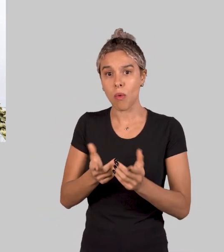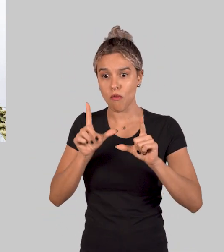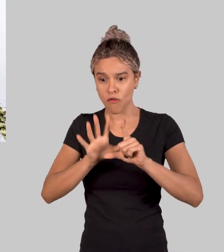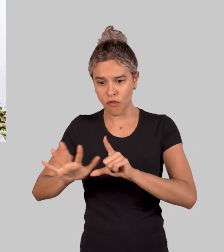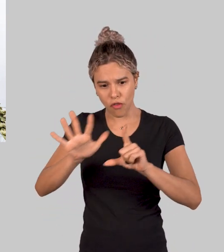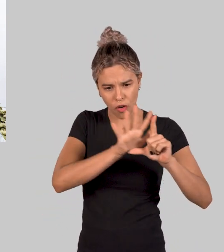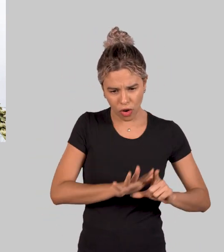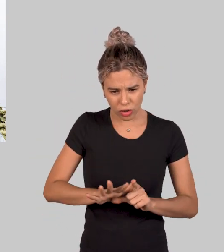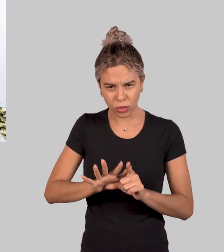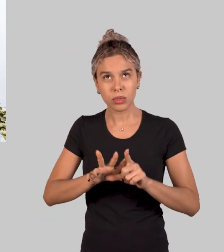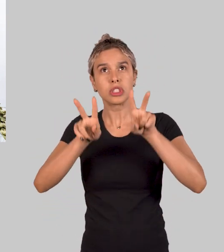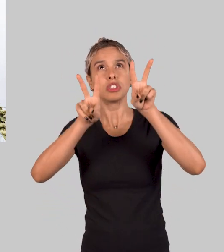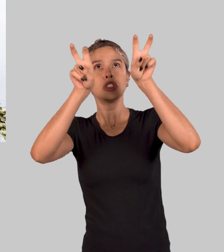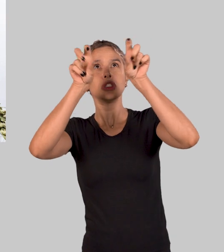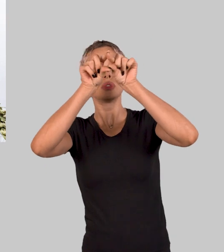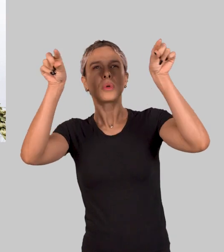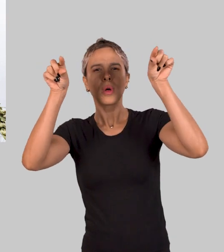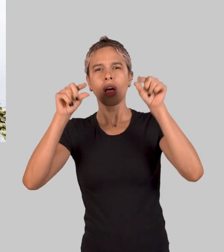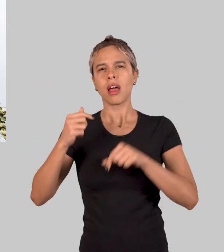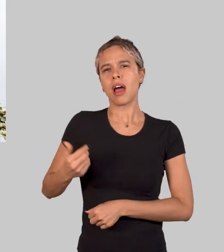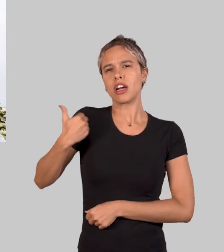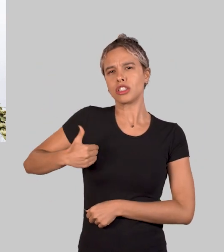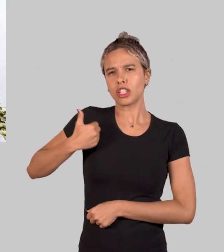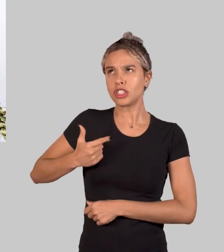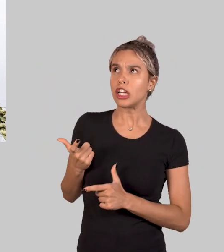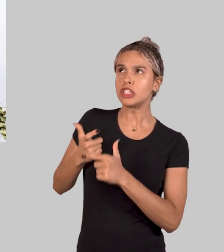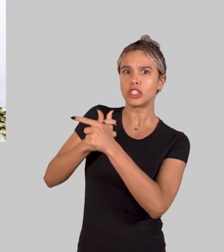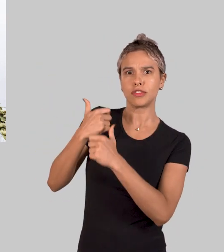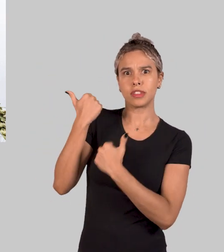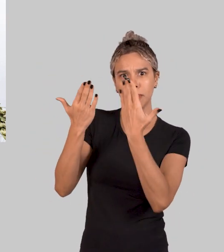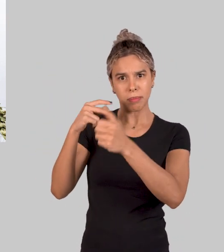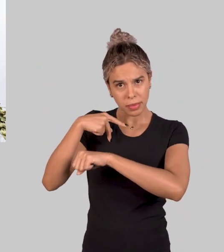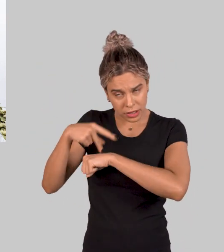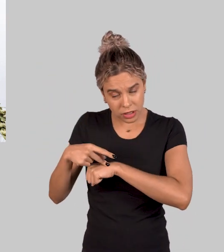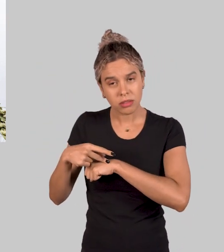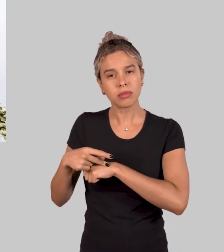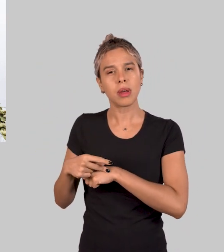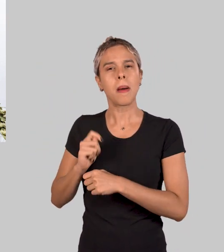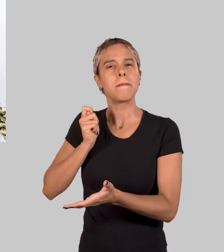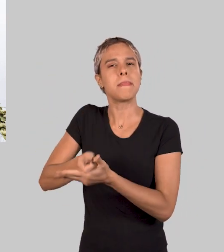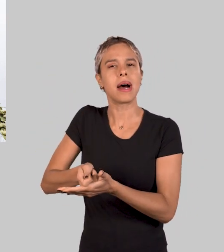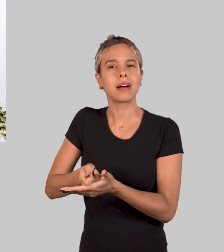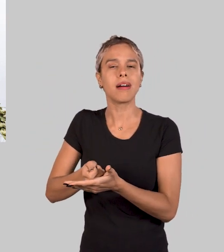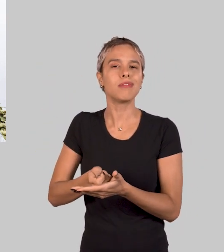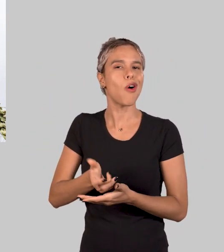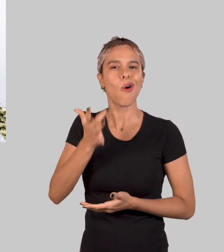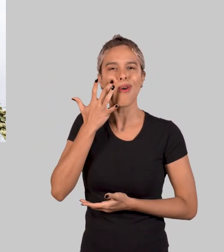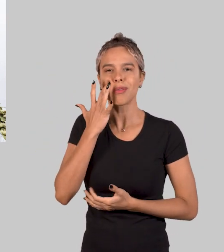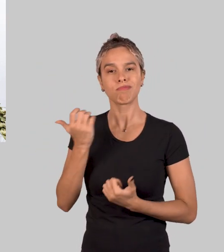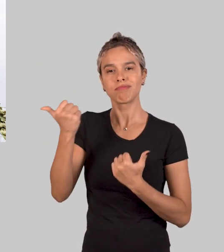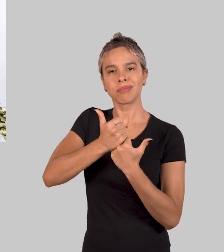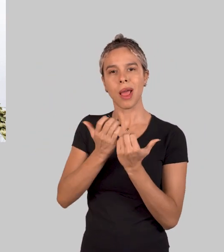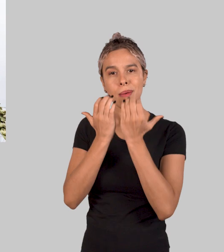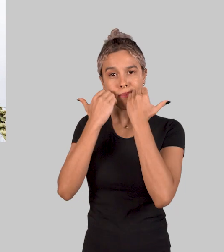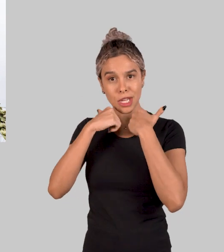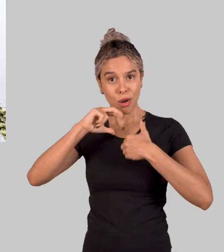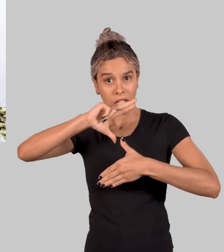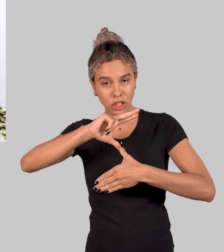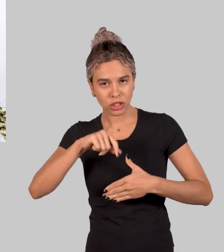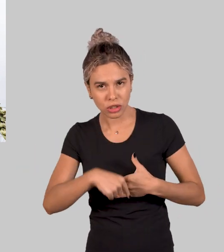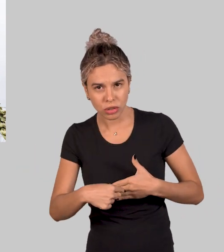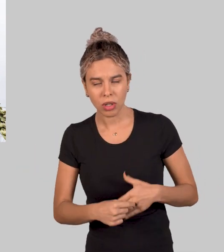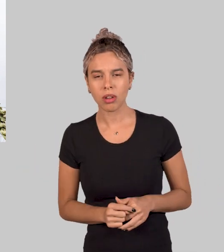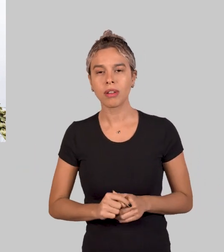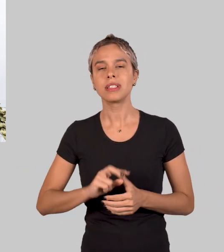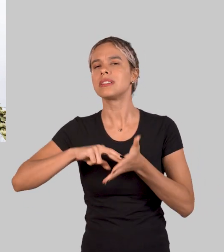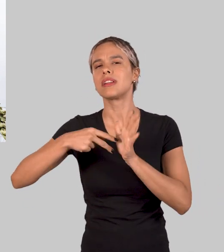estabelecer entre as fotografias e o título da obra, o pagamento da dívida externa argentina com milho ou ouro latino-americano. O título